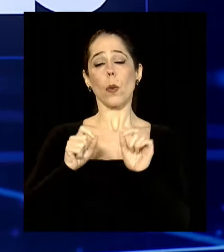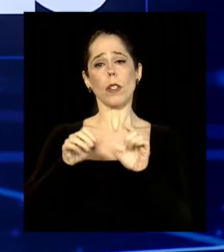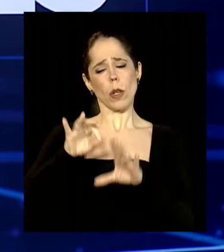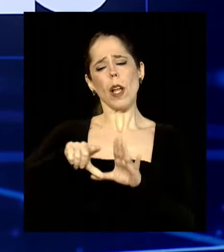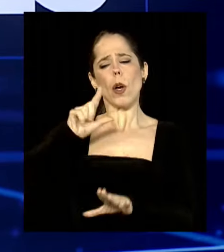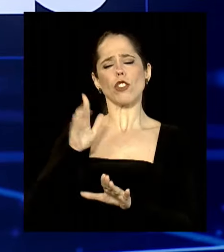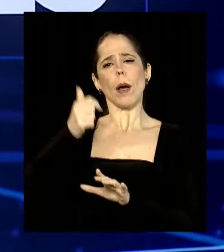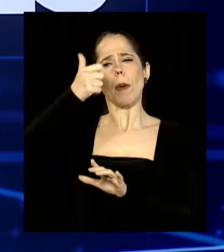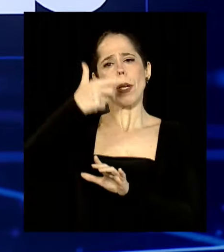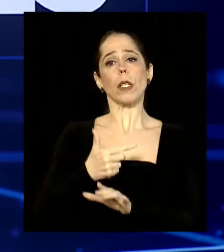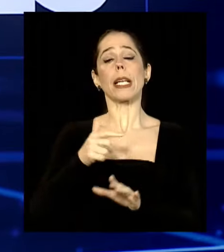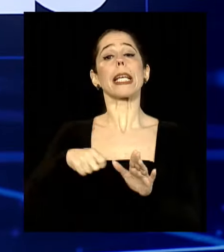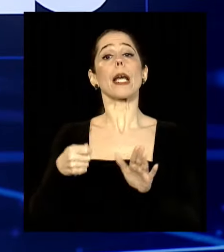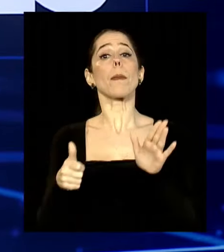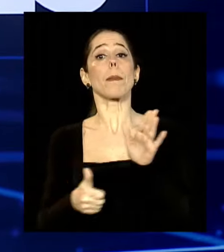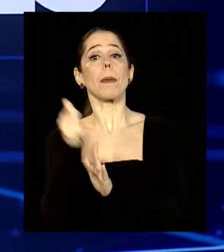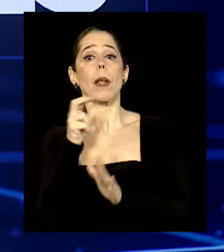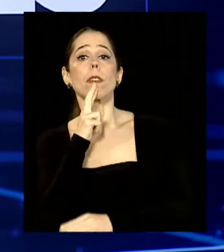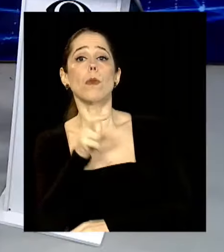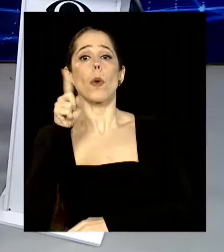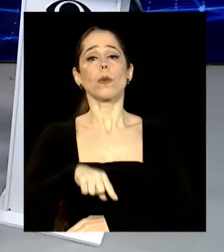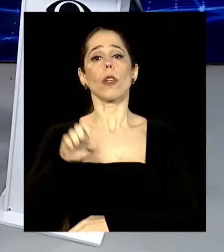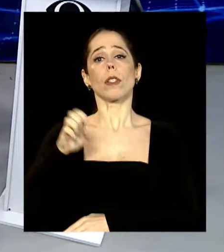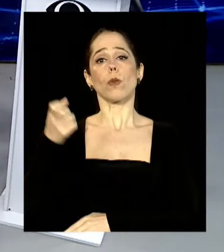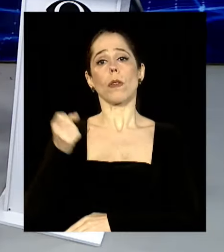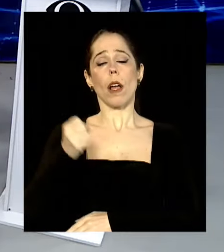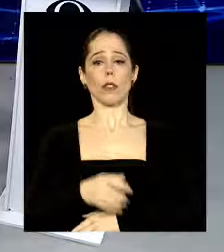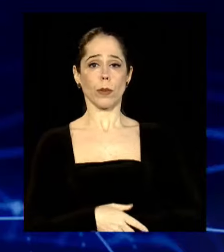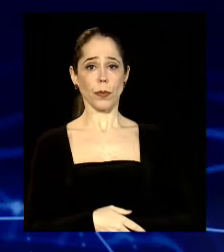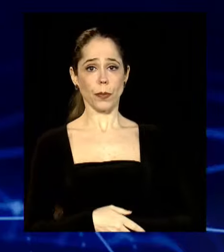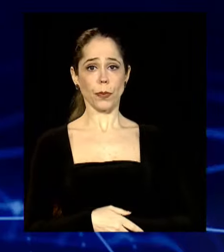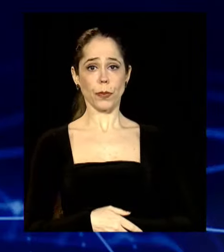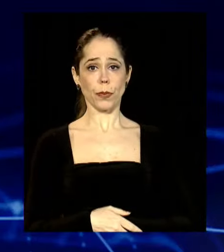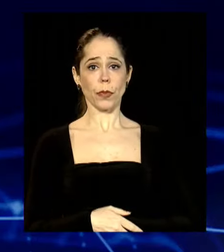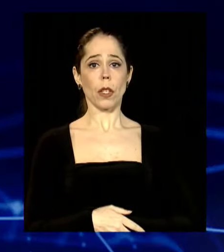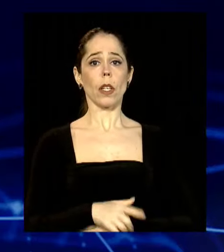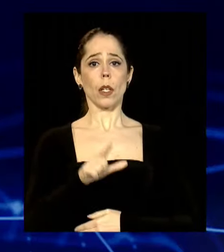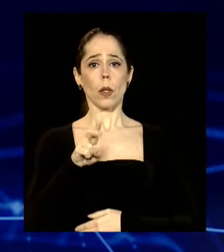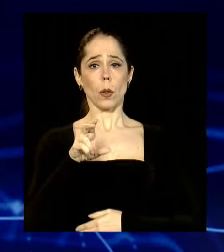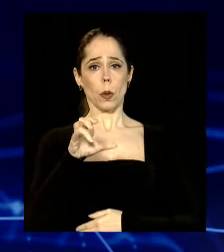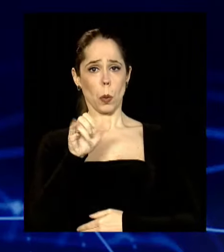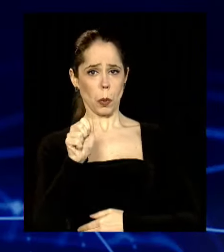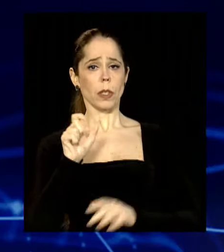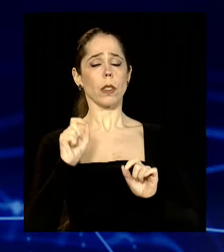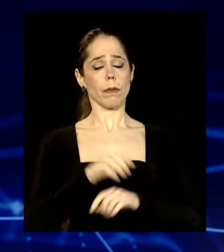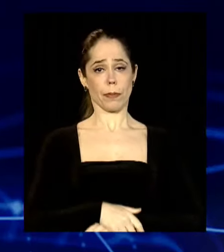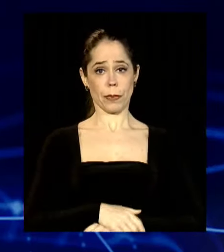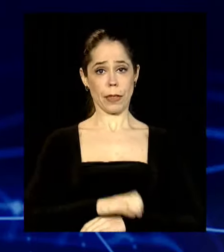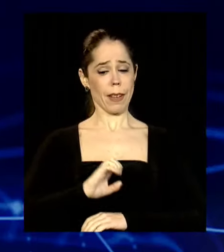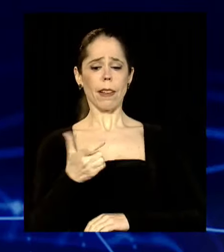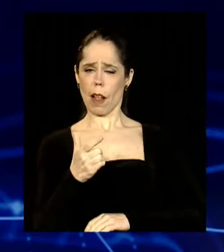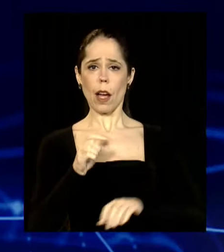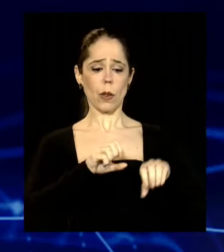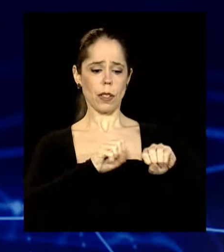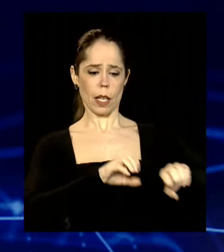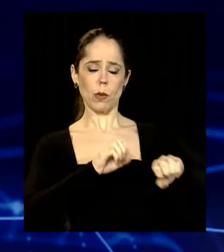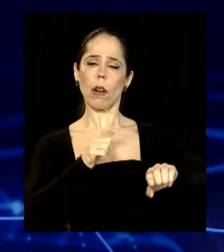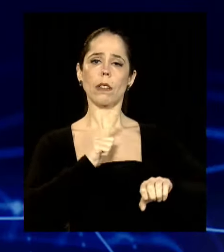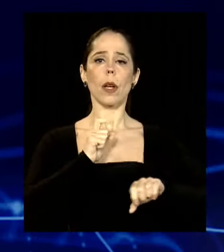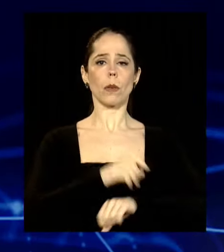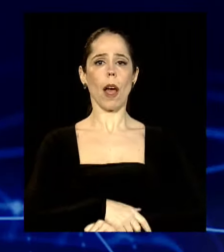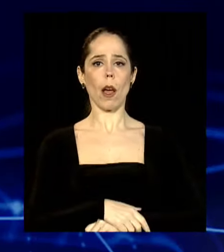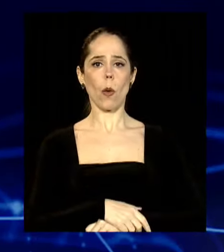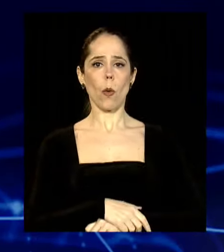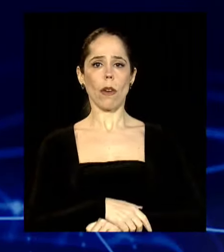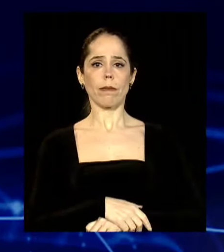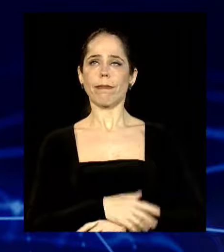respondendo a pergunta da Lúcia Matos, candidato Eduardo Leite. Lúcia, é claro que a educação está muito distante aqui no Rio Grande do Sul do